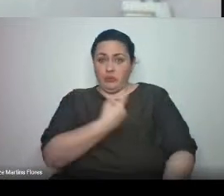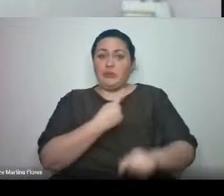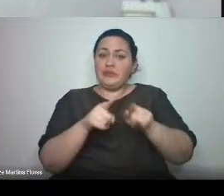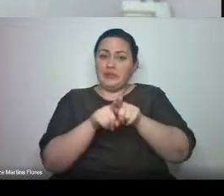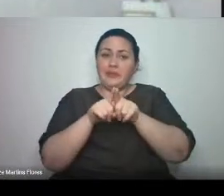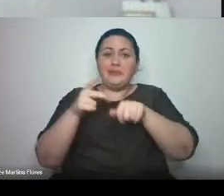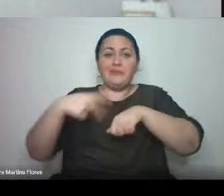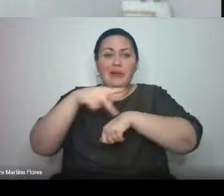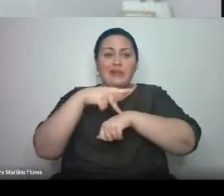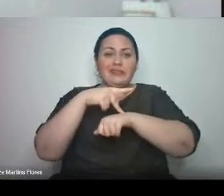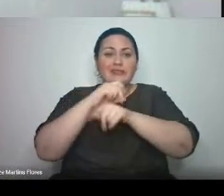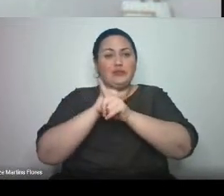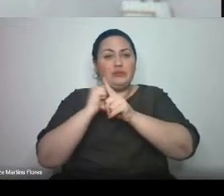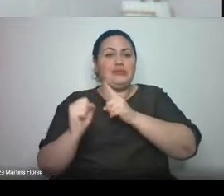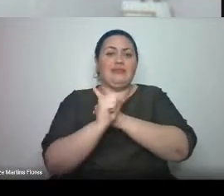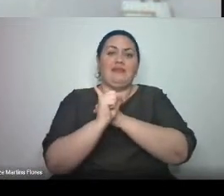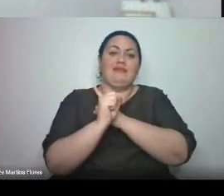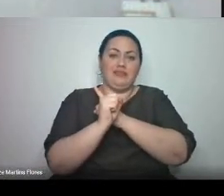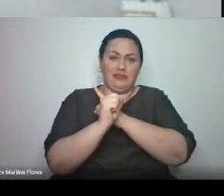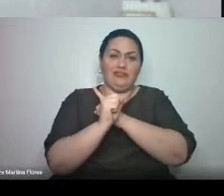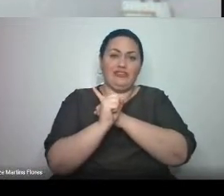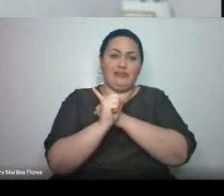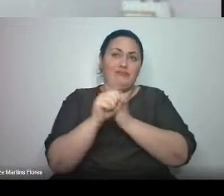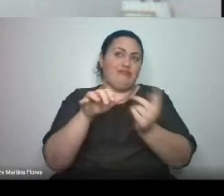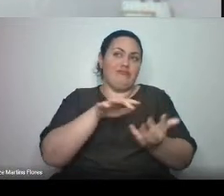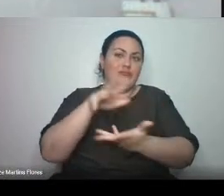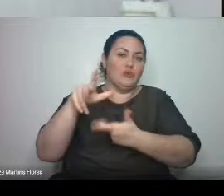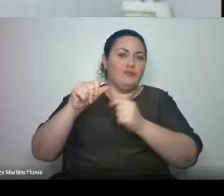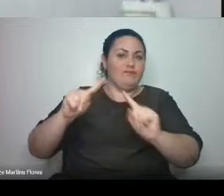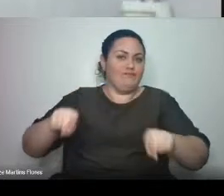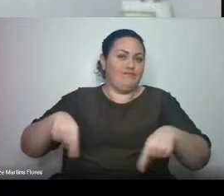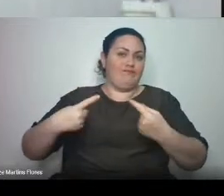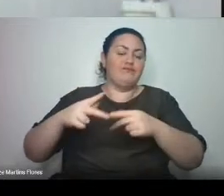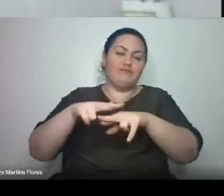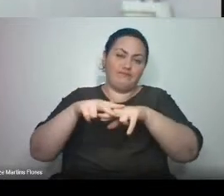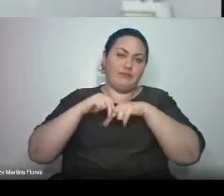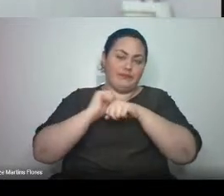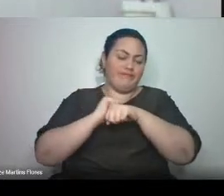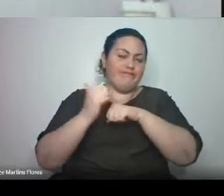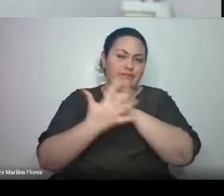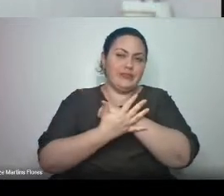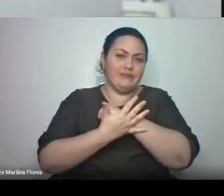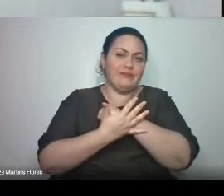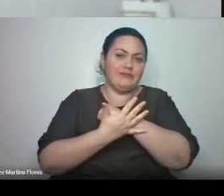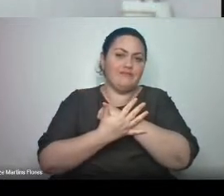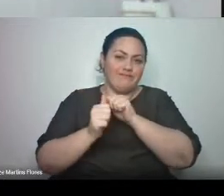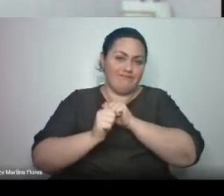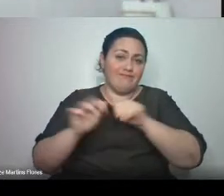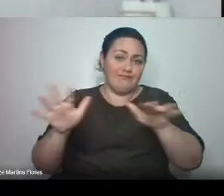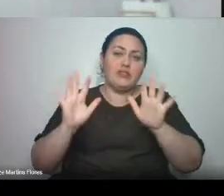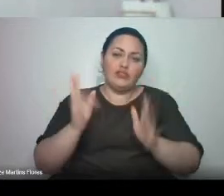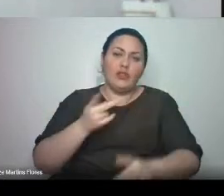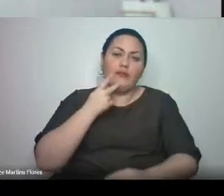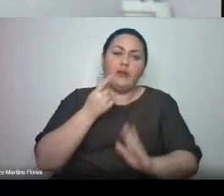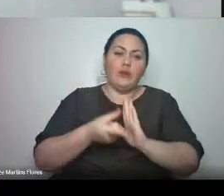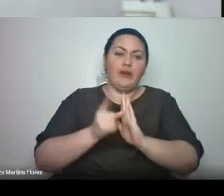enquanto sociedade, enquanto planeta, pela pandemia do Covid-19, também já citado.